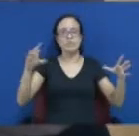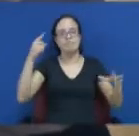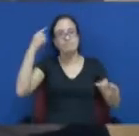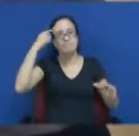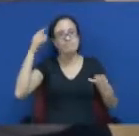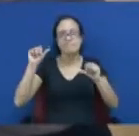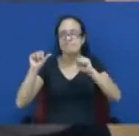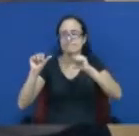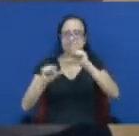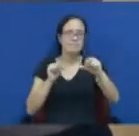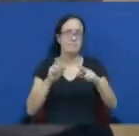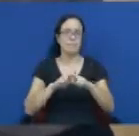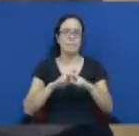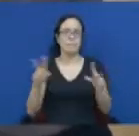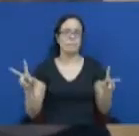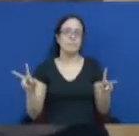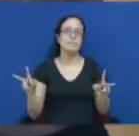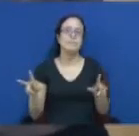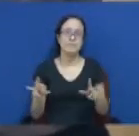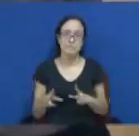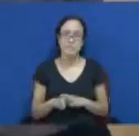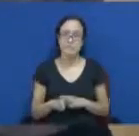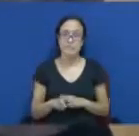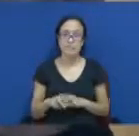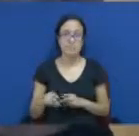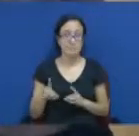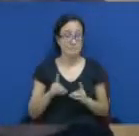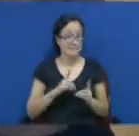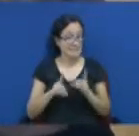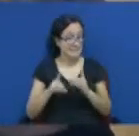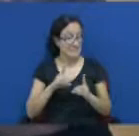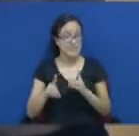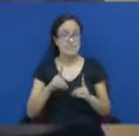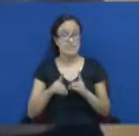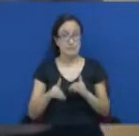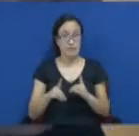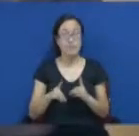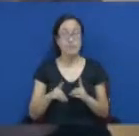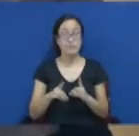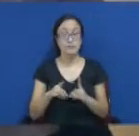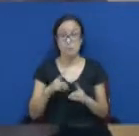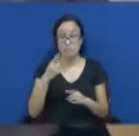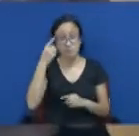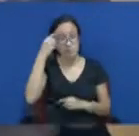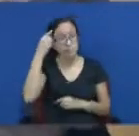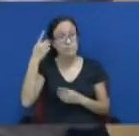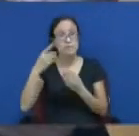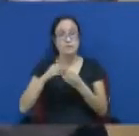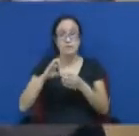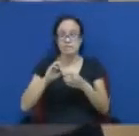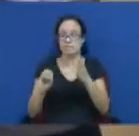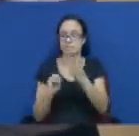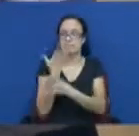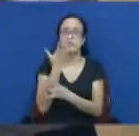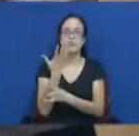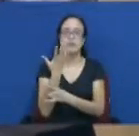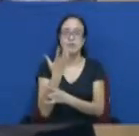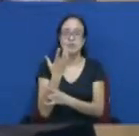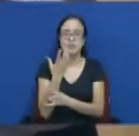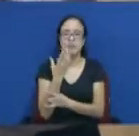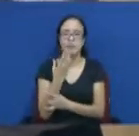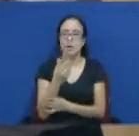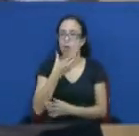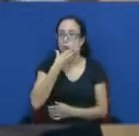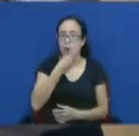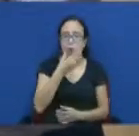qual grande seria o desafio de criar algo comum, algo que de fato nos une? E acho muito difícil surgir um homem e uma mulher